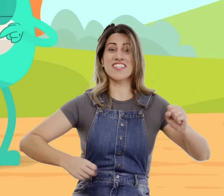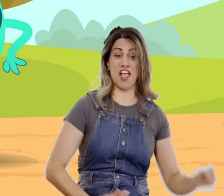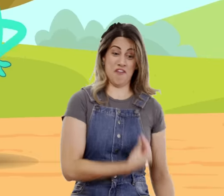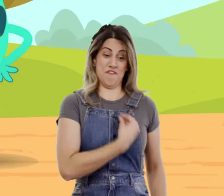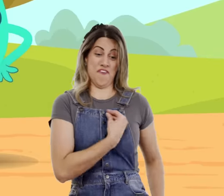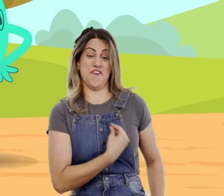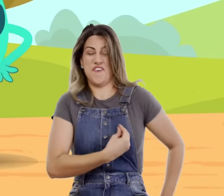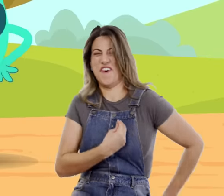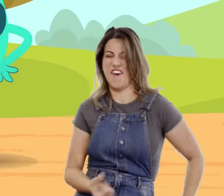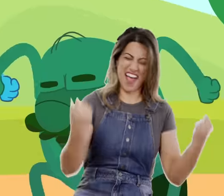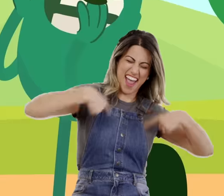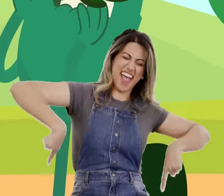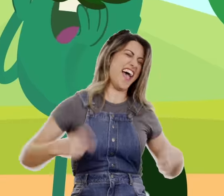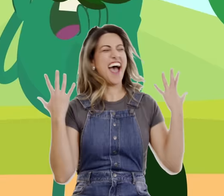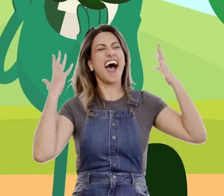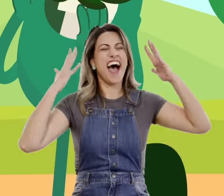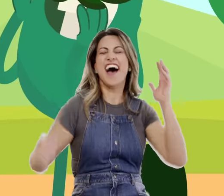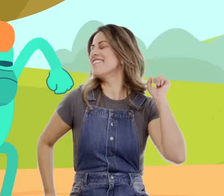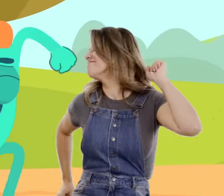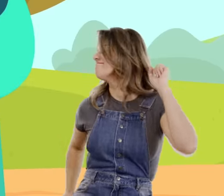Vivo, vivo